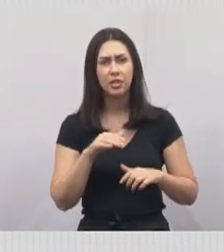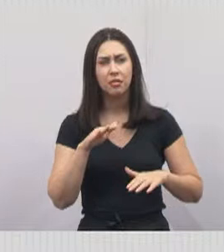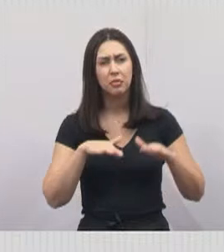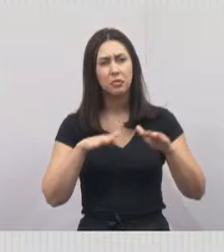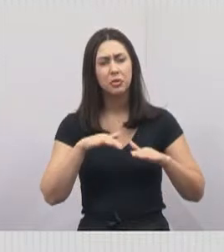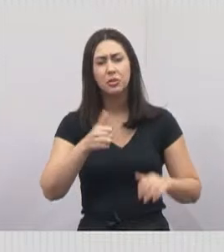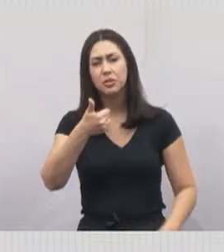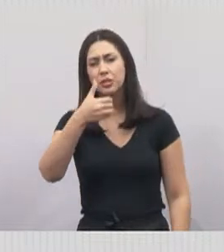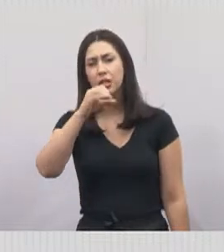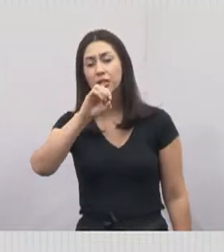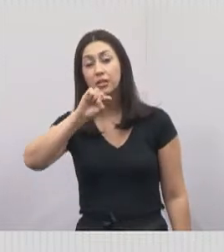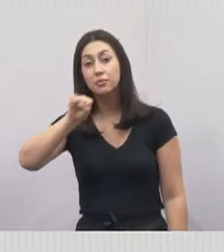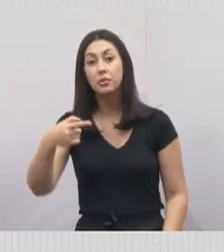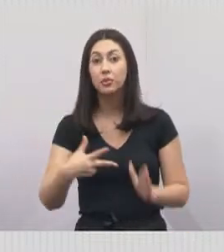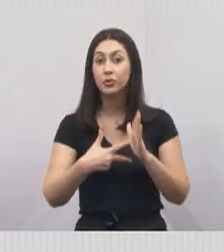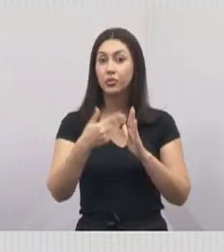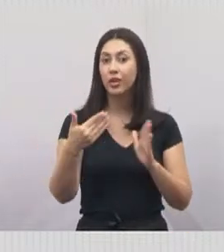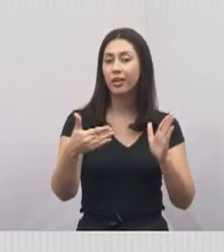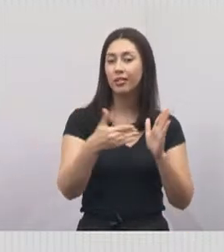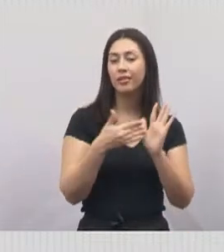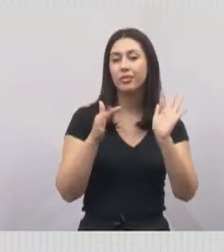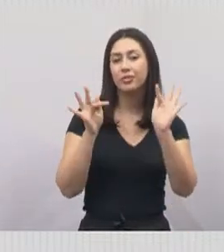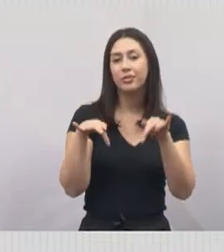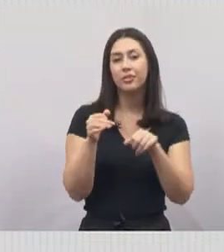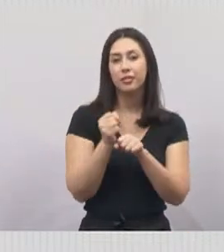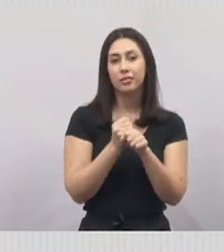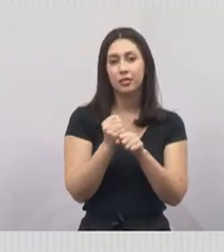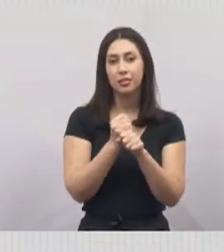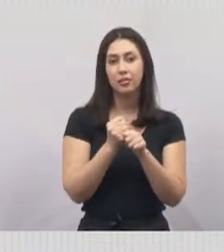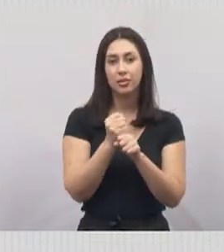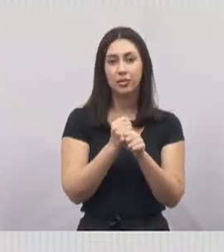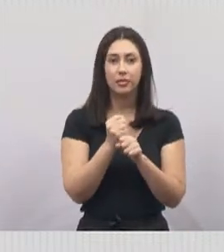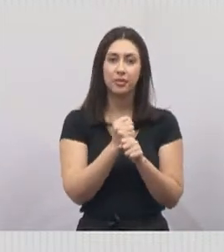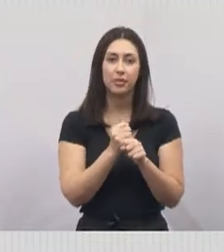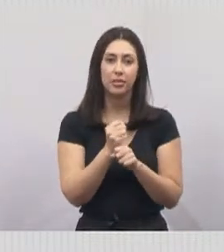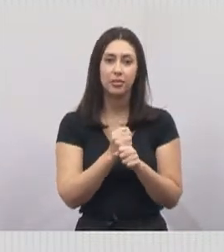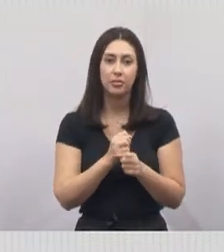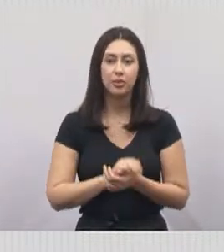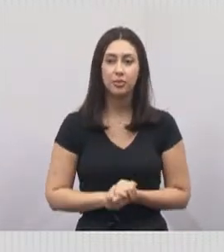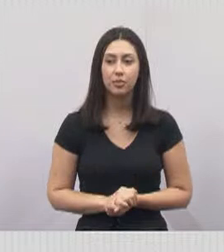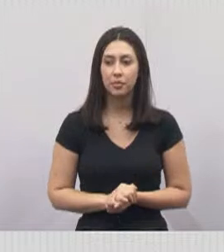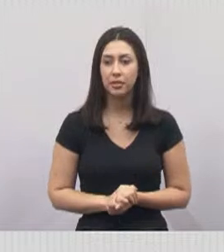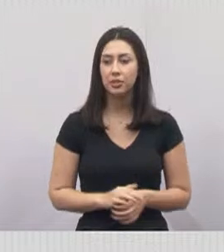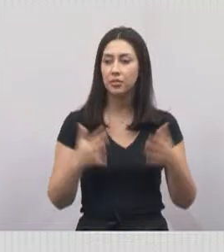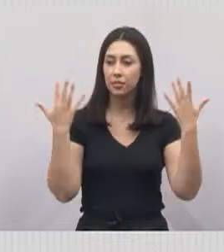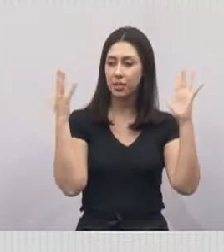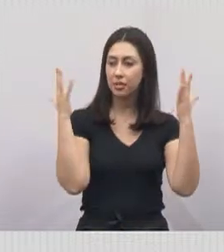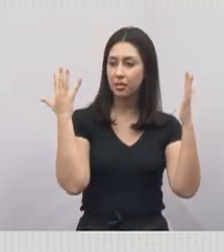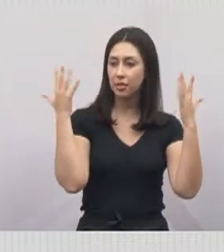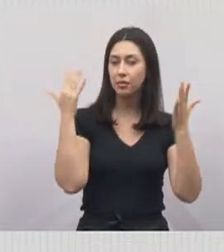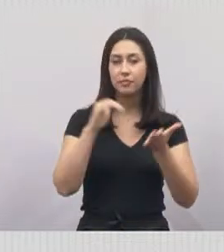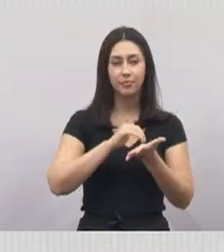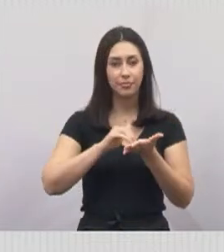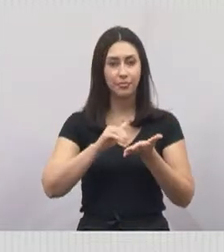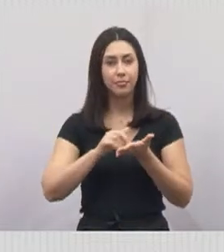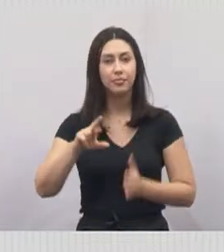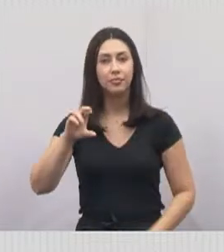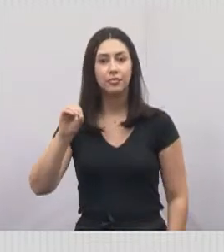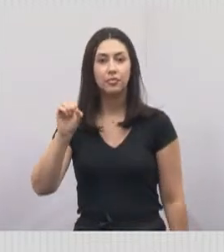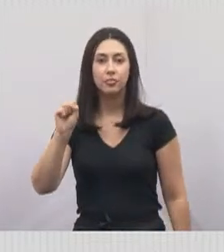mil cirurgias até o final do ano. Então, parabéns à Secretária de Saúde, doutora Rosana, doutora Águida.